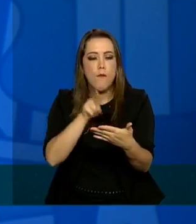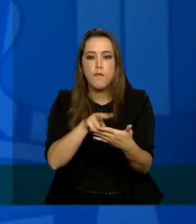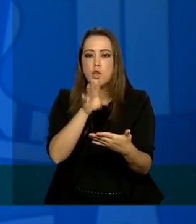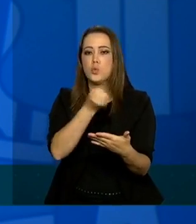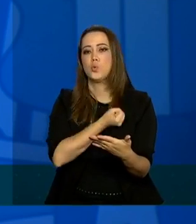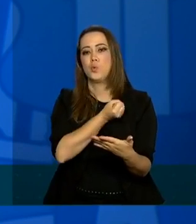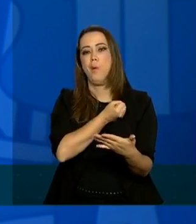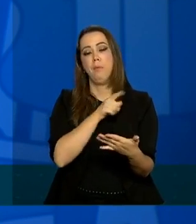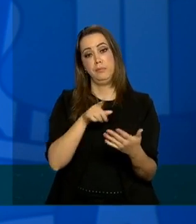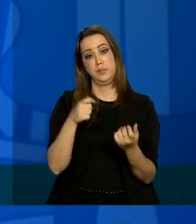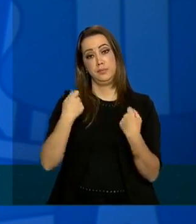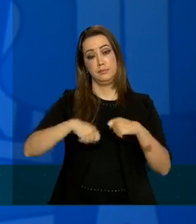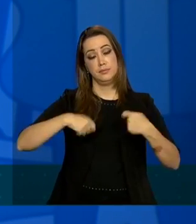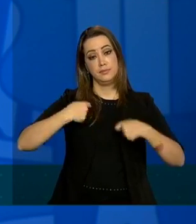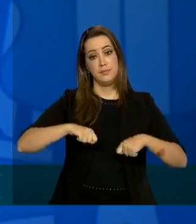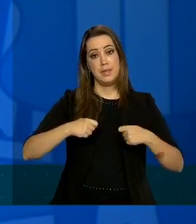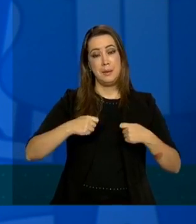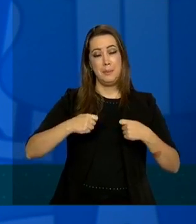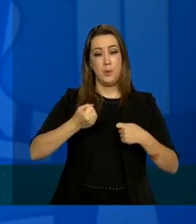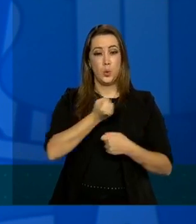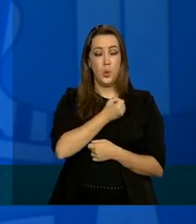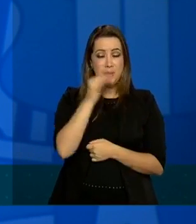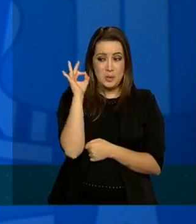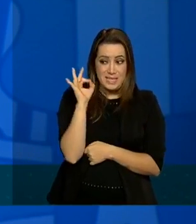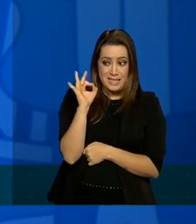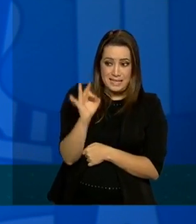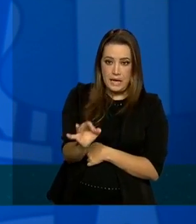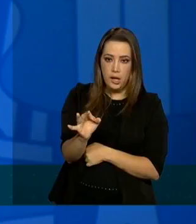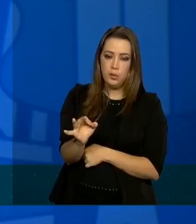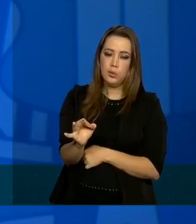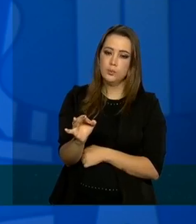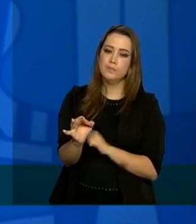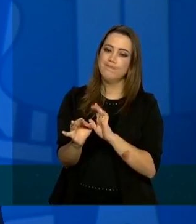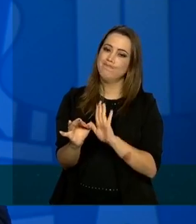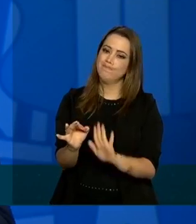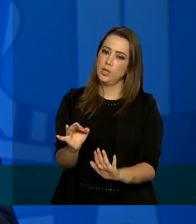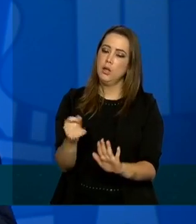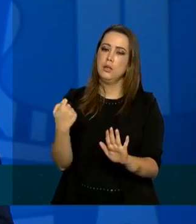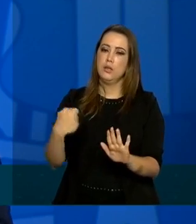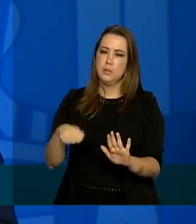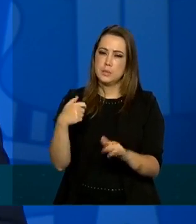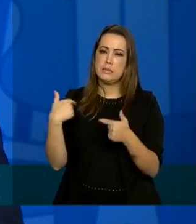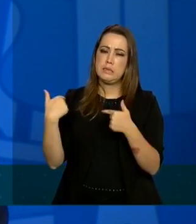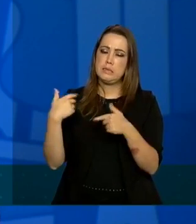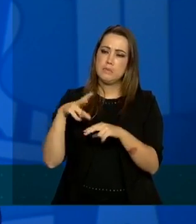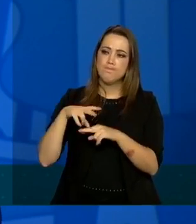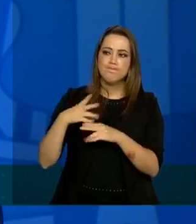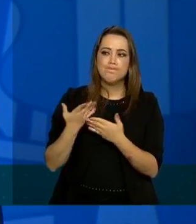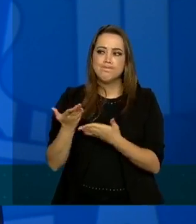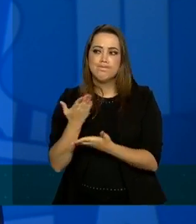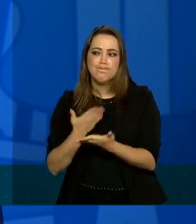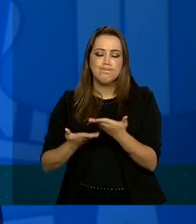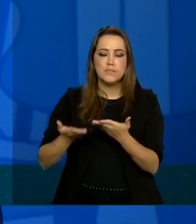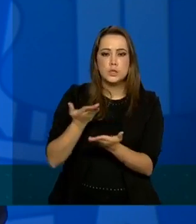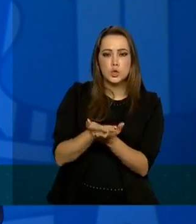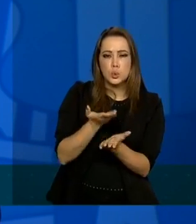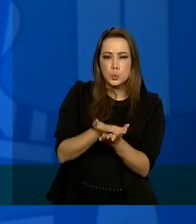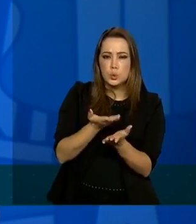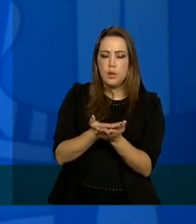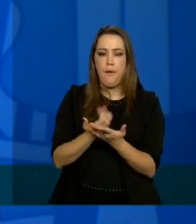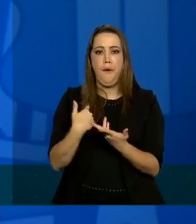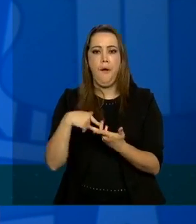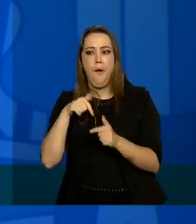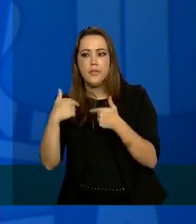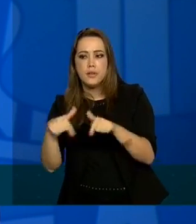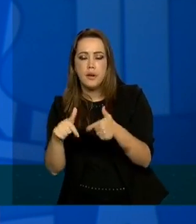informação então precisar a gente precisa realmente sentar trabalhar com esses inquéritos como a UFPEL